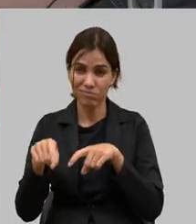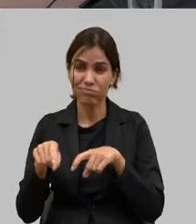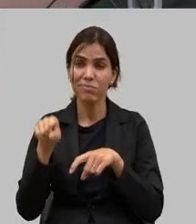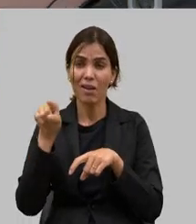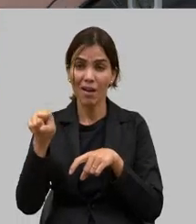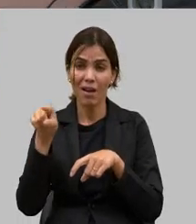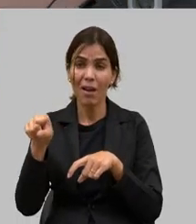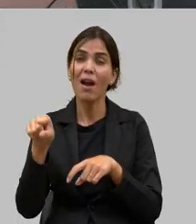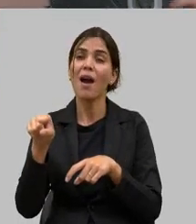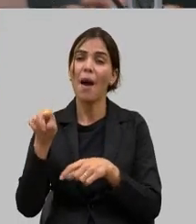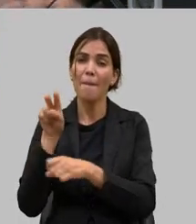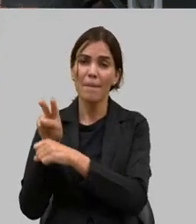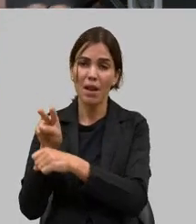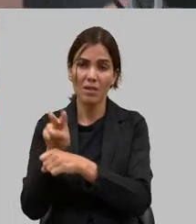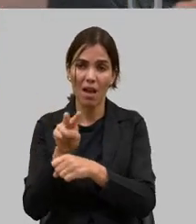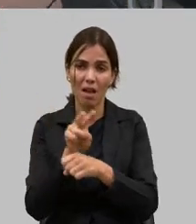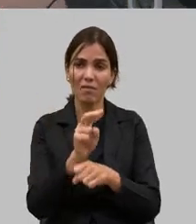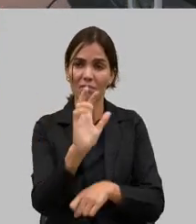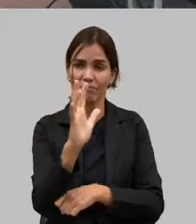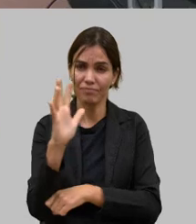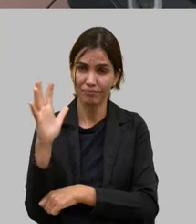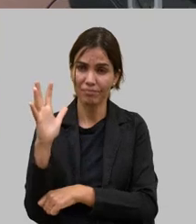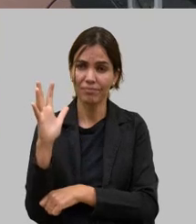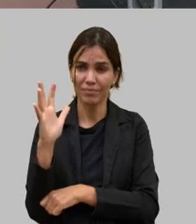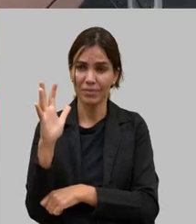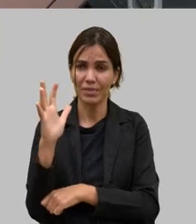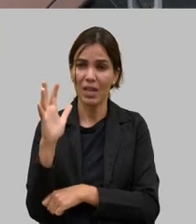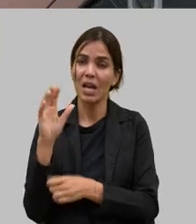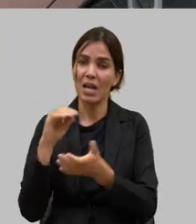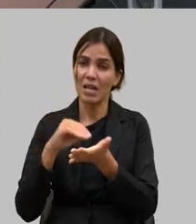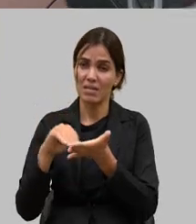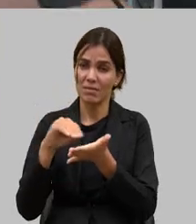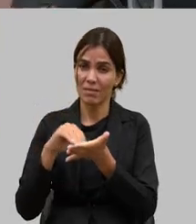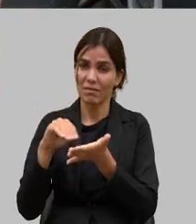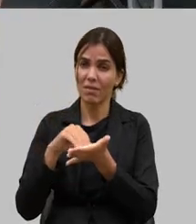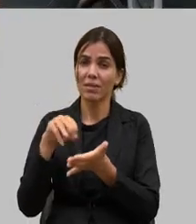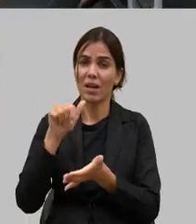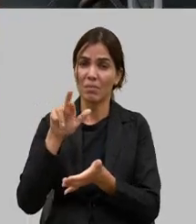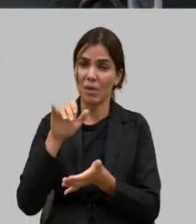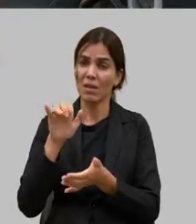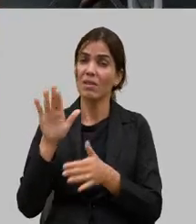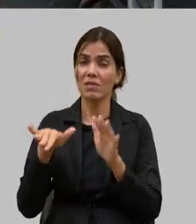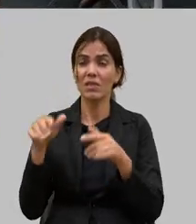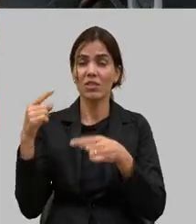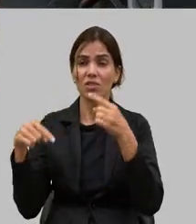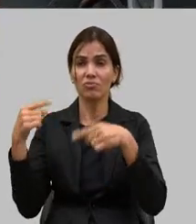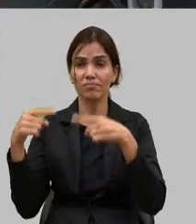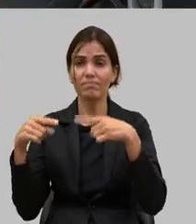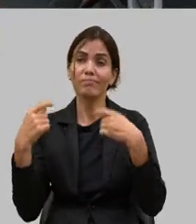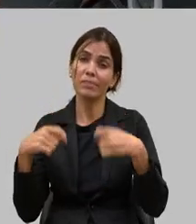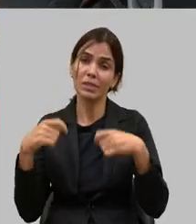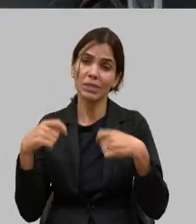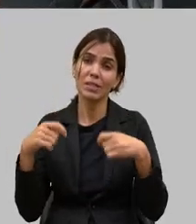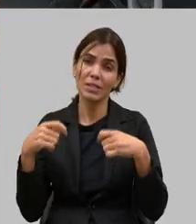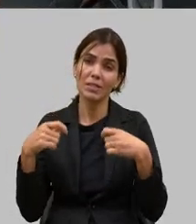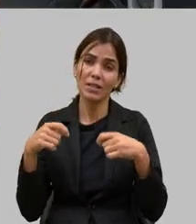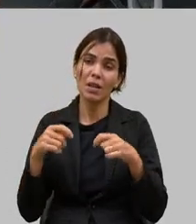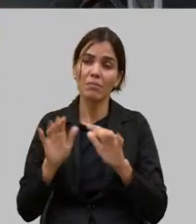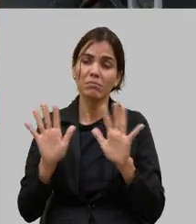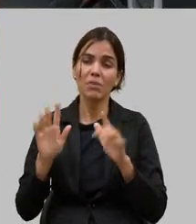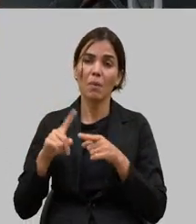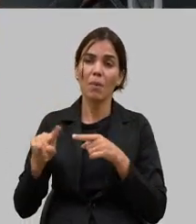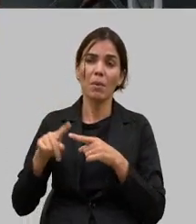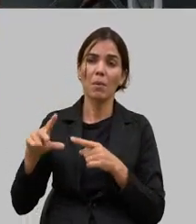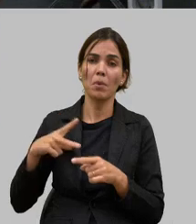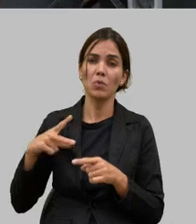companheira a gente discute tem hora que a gente tem que discutir mesmo as pautas e às vezes a coisa fica acalorada mas não existe nada pessoal pelo contrário a